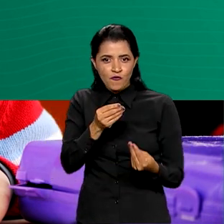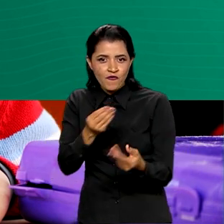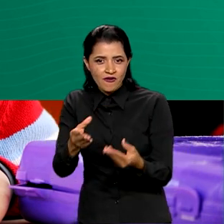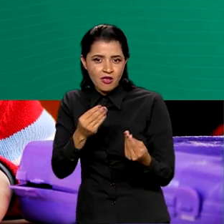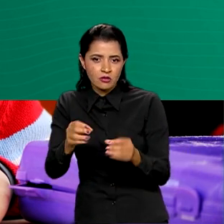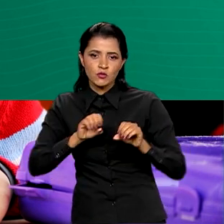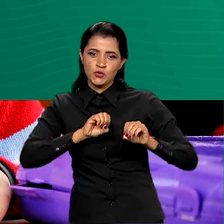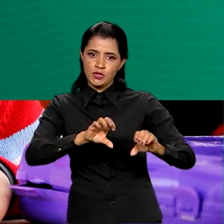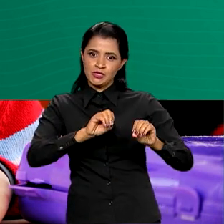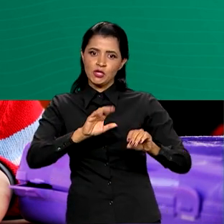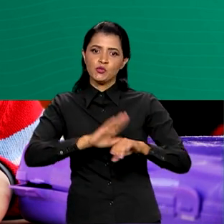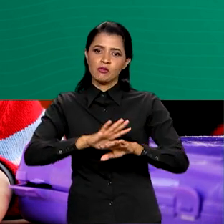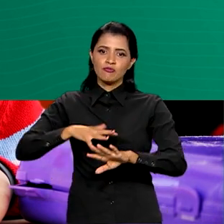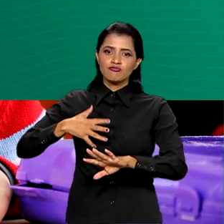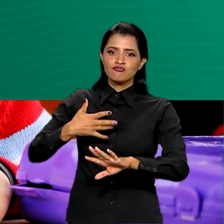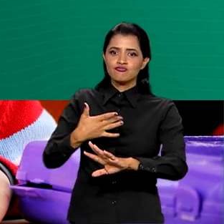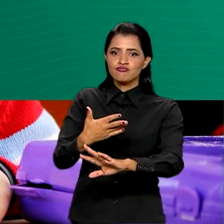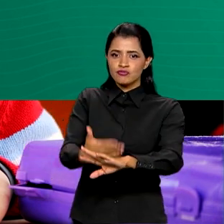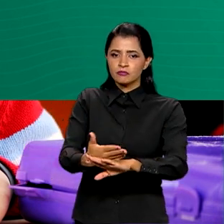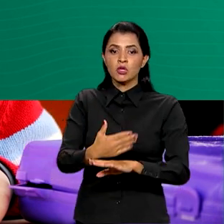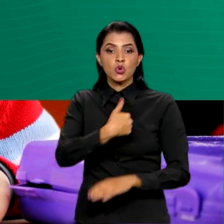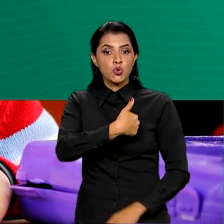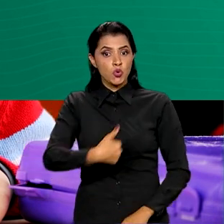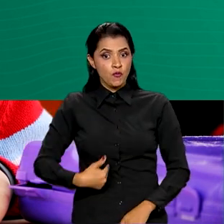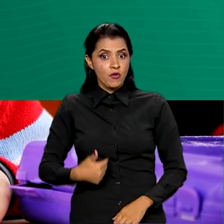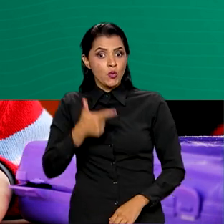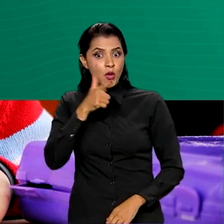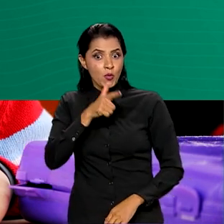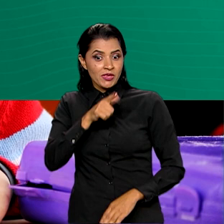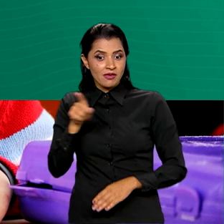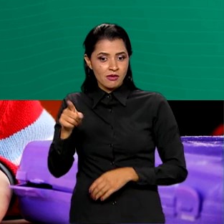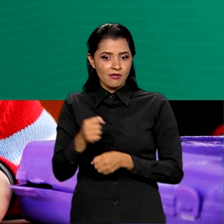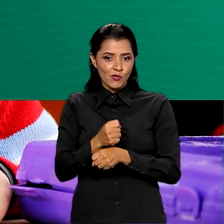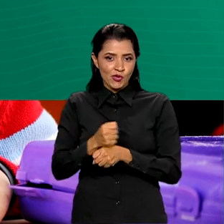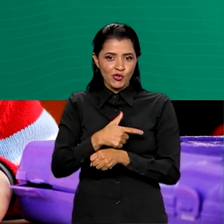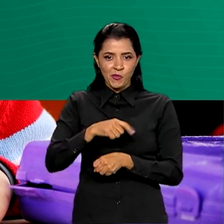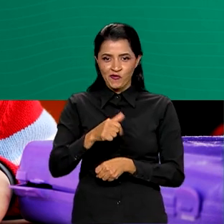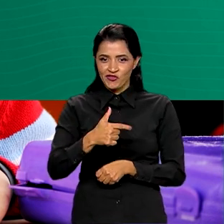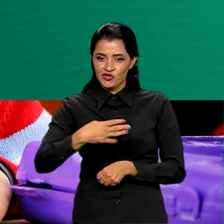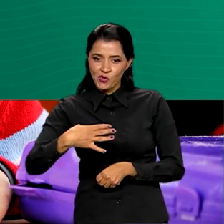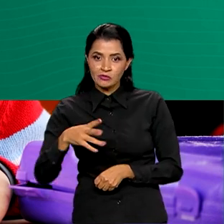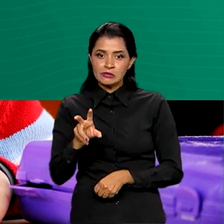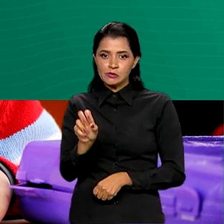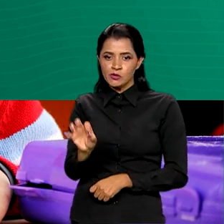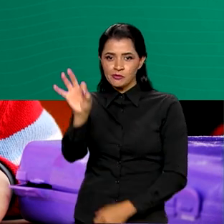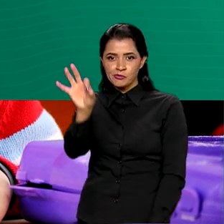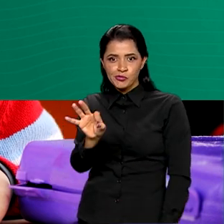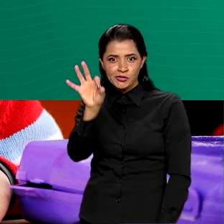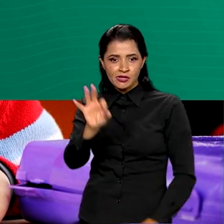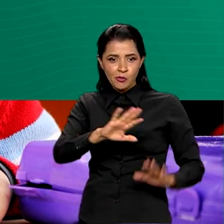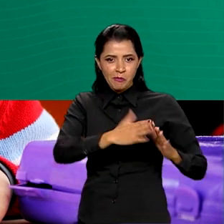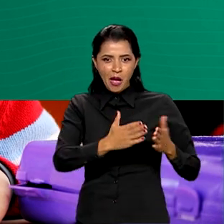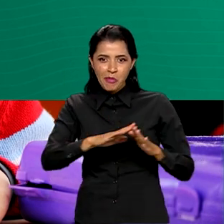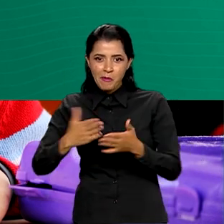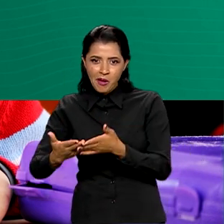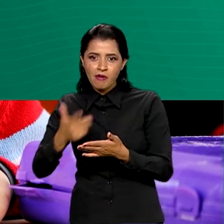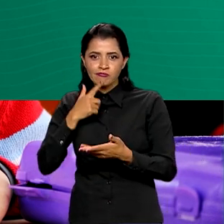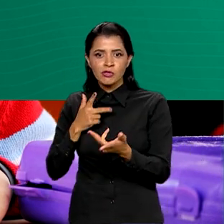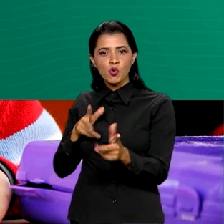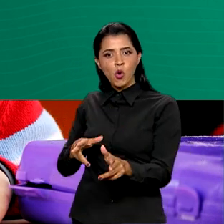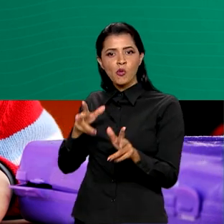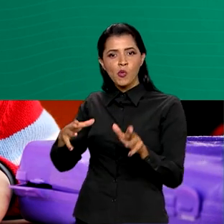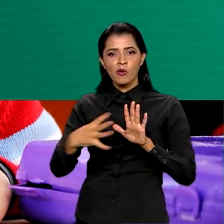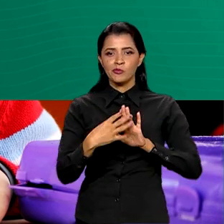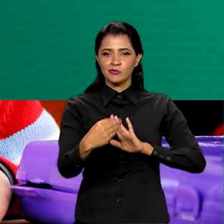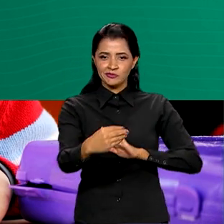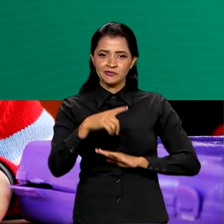o ensino em tempo integral. O governo quer chegar em 2024 com 50% das escolas trabalhando com esse modelo,